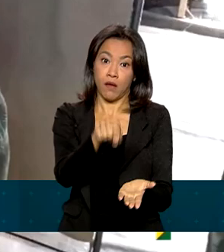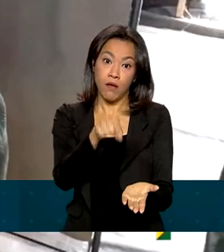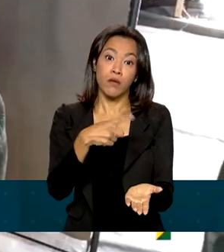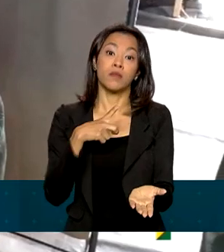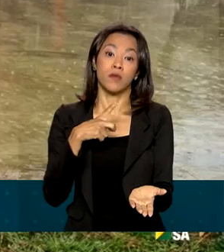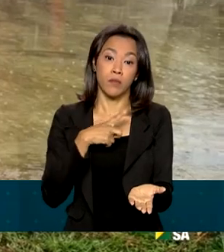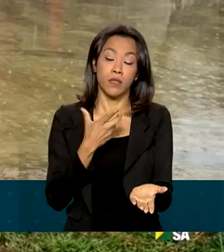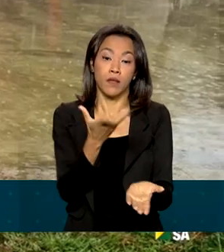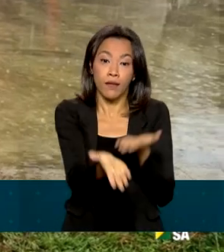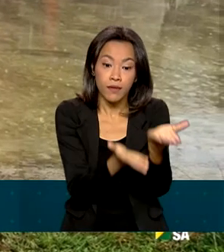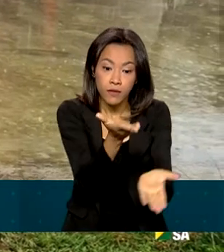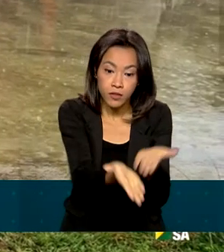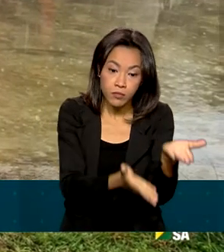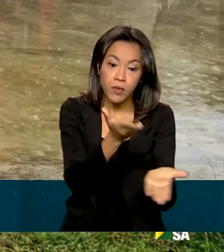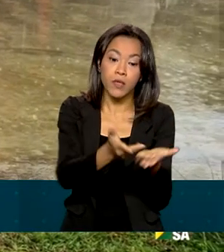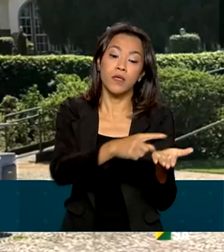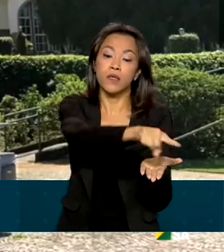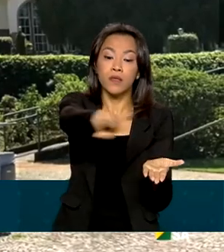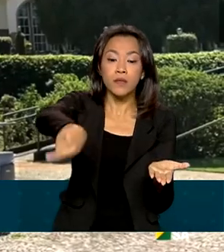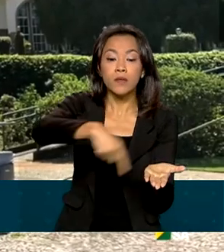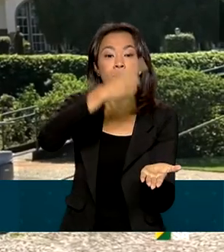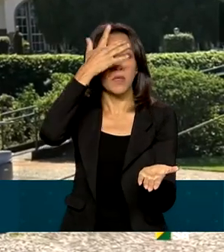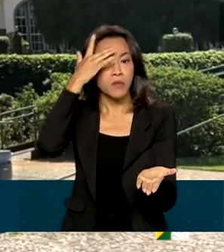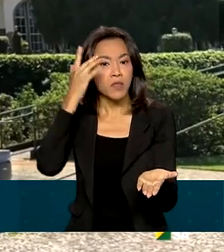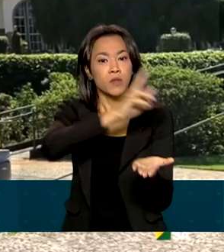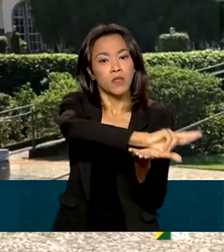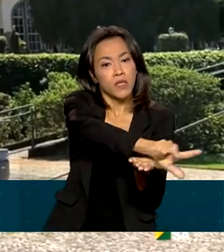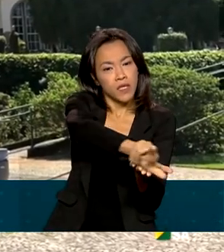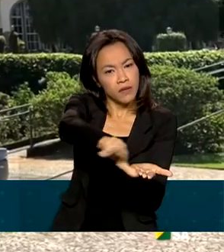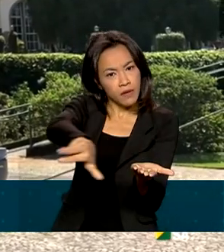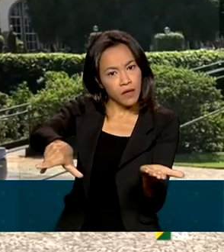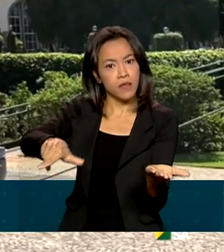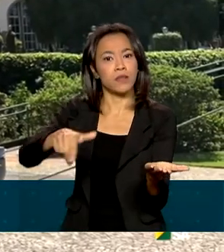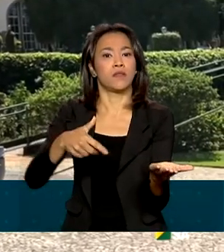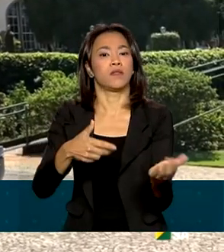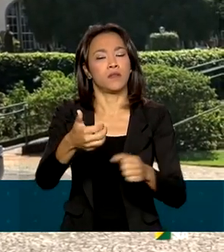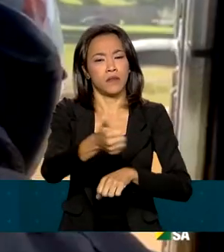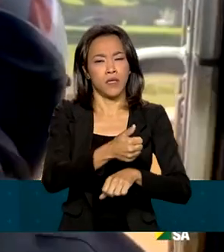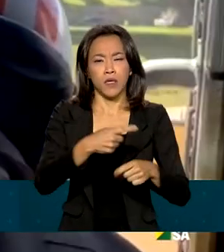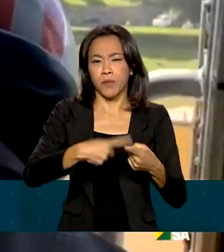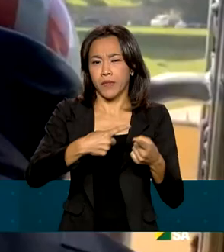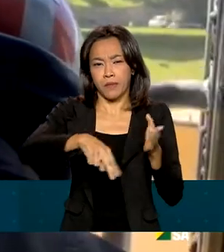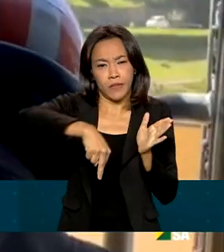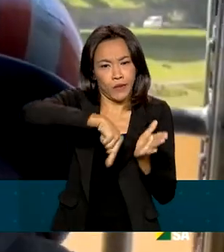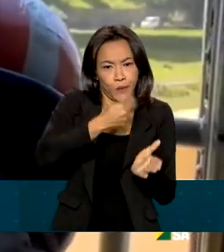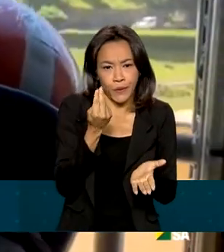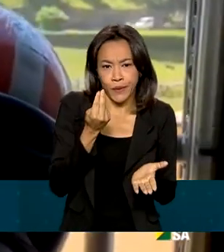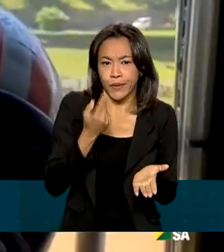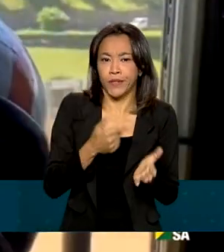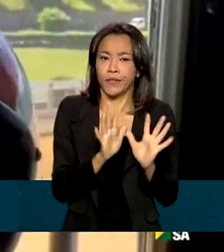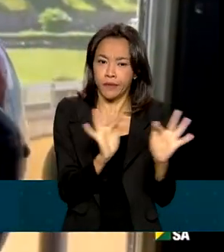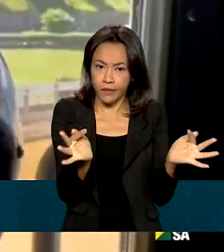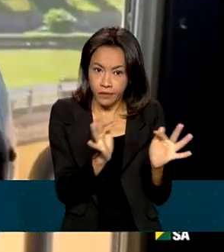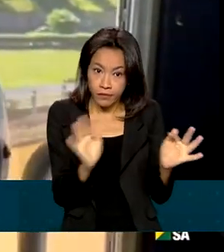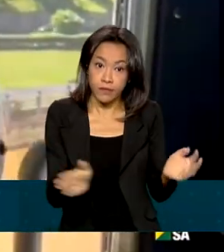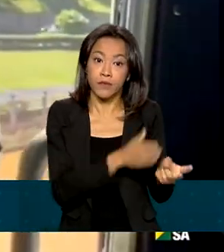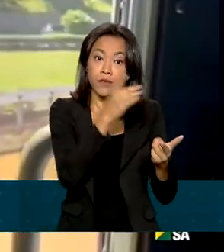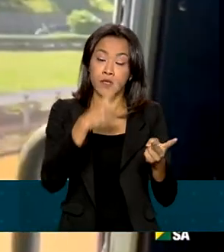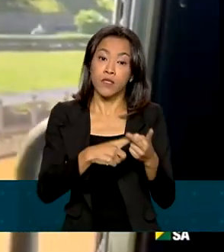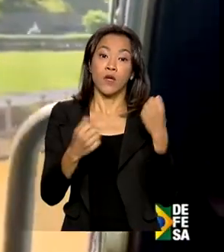disponibilizando atendimento à população em diversas especialidades, como cirurgia geral de baixa complexidade,